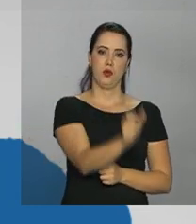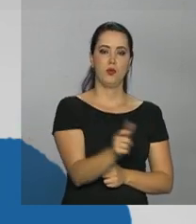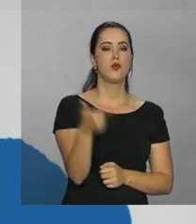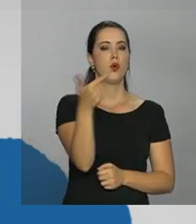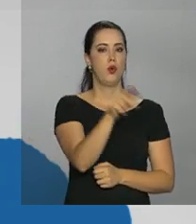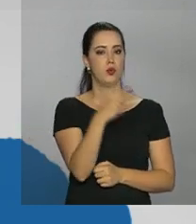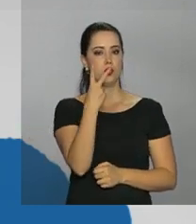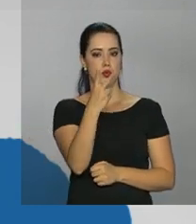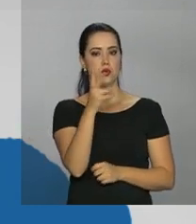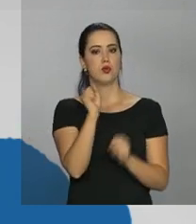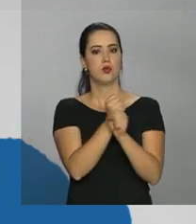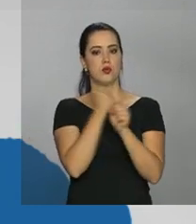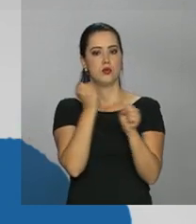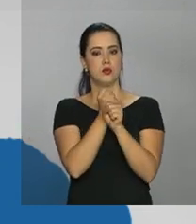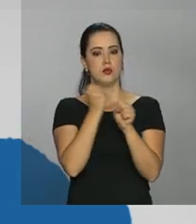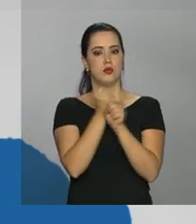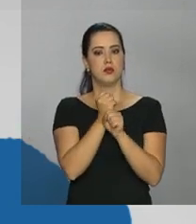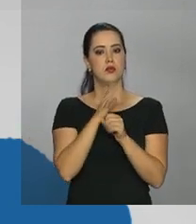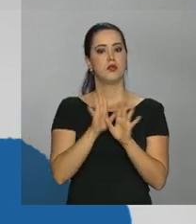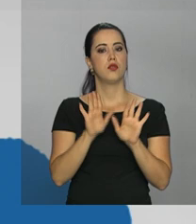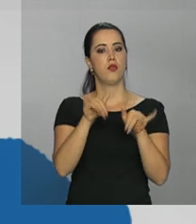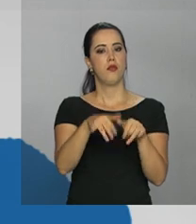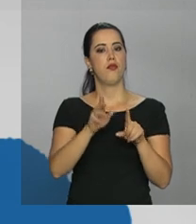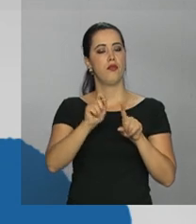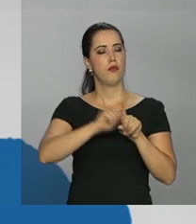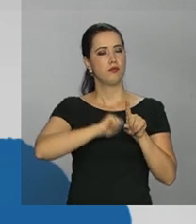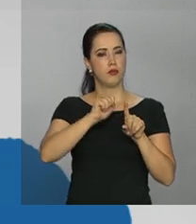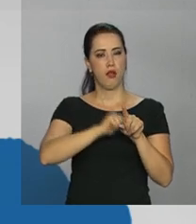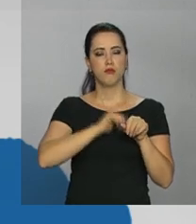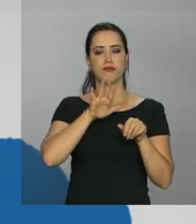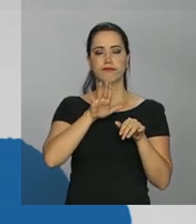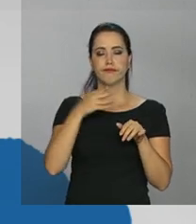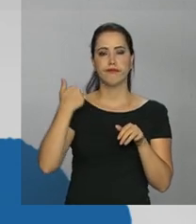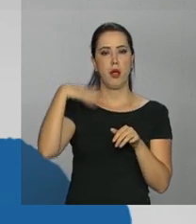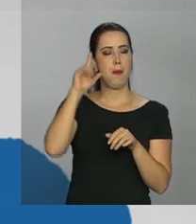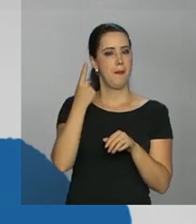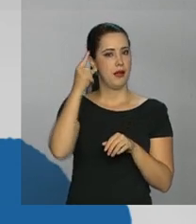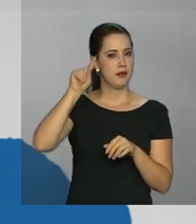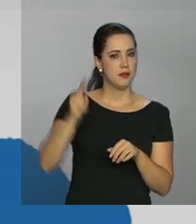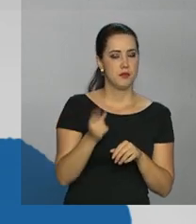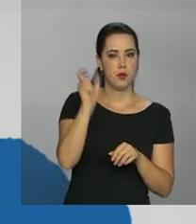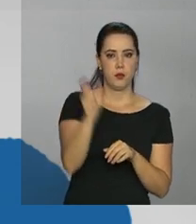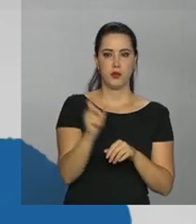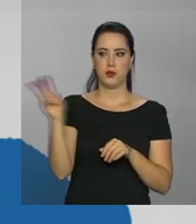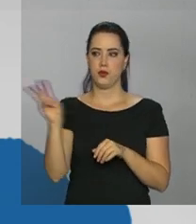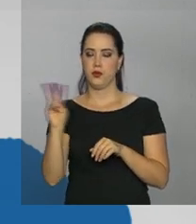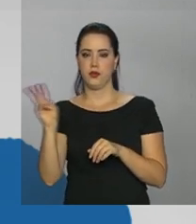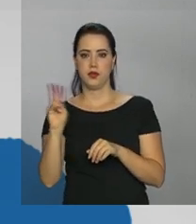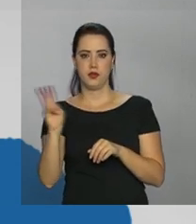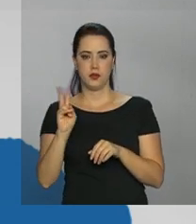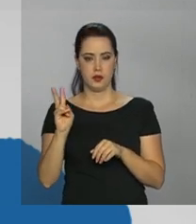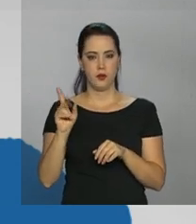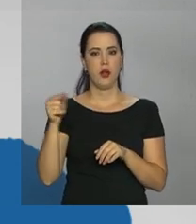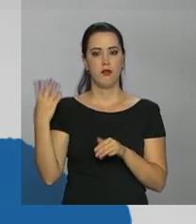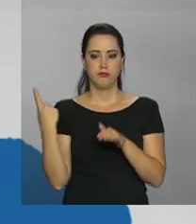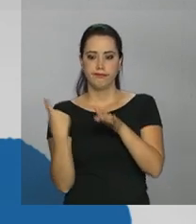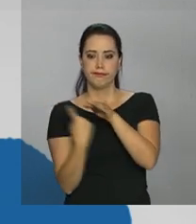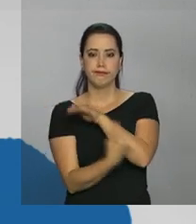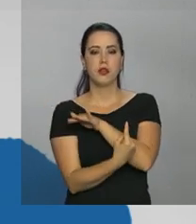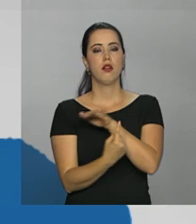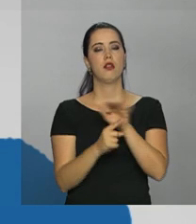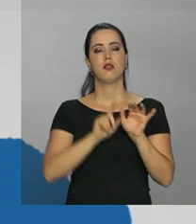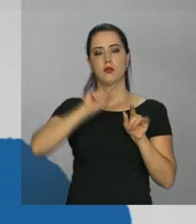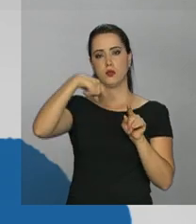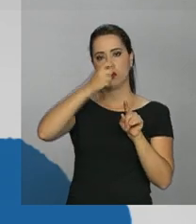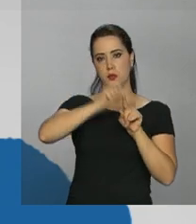abrigos já estão em construção e devem estar prontos para receber mais mil venezuelanos no próximo mês. Existe